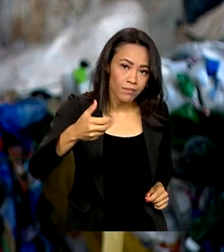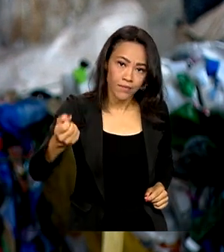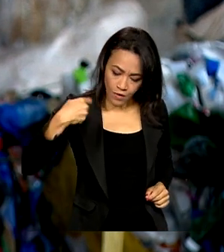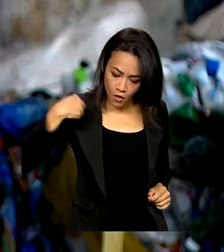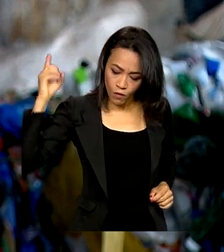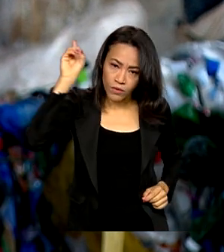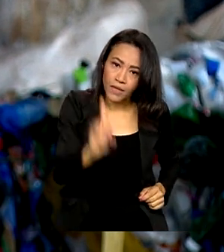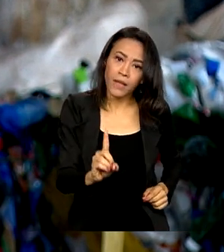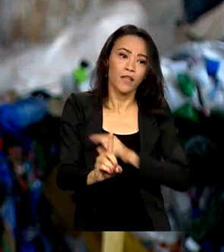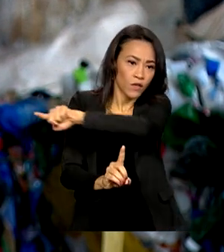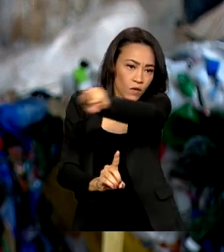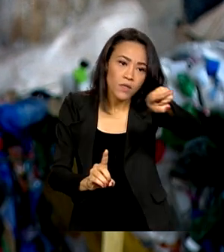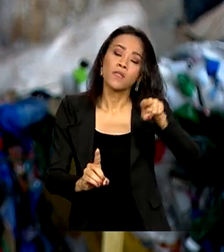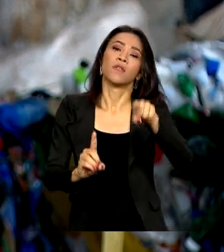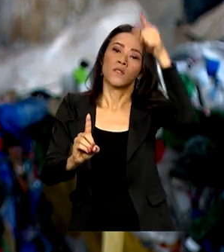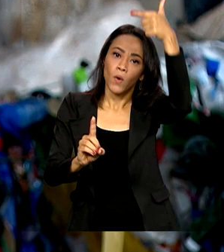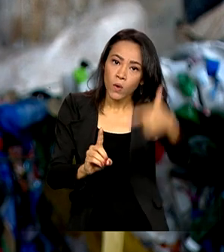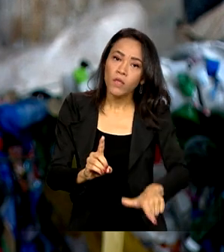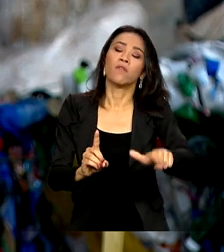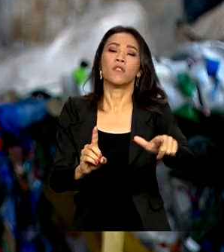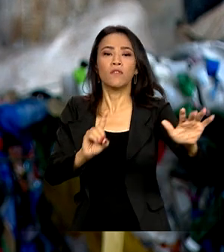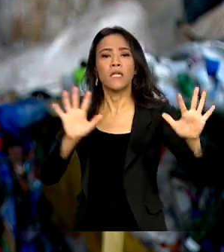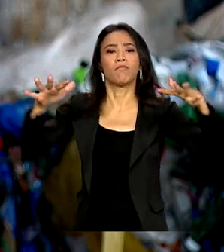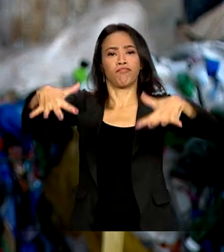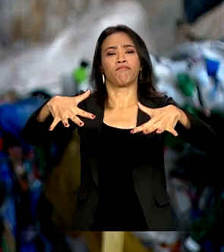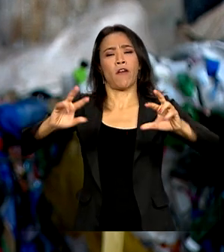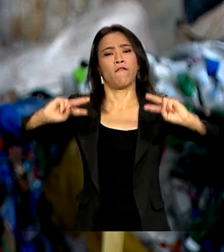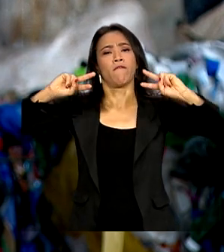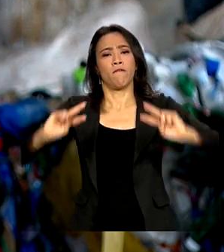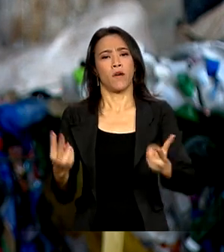de volta e vocês vão de novo voltar a ser vistos, a voltar a ser valorizados e ser reconhecidos.